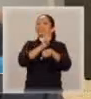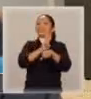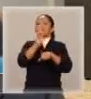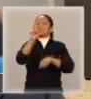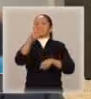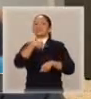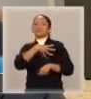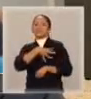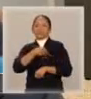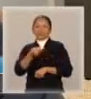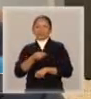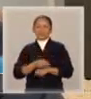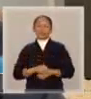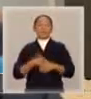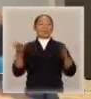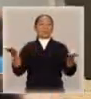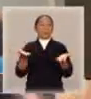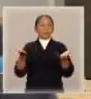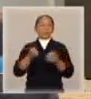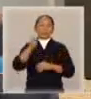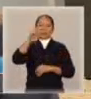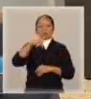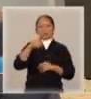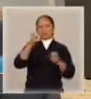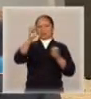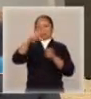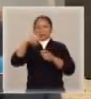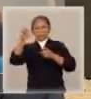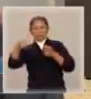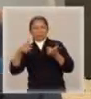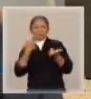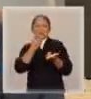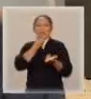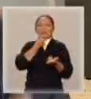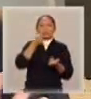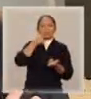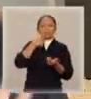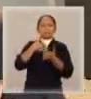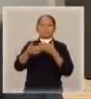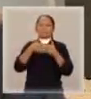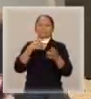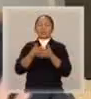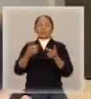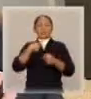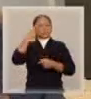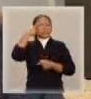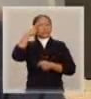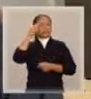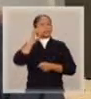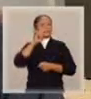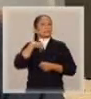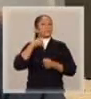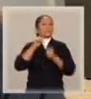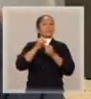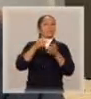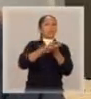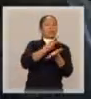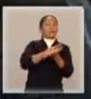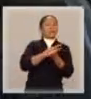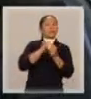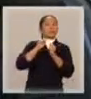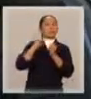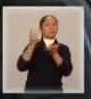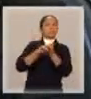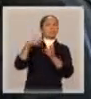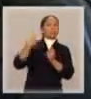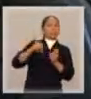com o ex-marido ou com o ex-mulher, já vai se sentir intimidado, já vai pensar, poxa, se eu fizer alguma coisa, eu já vou ser punido.